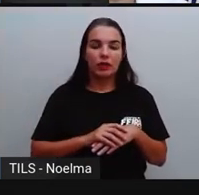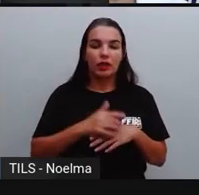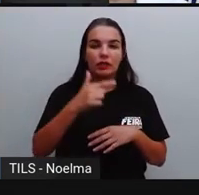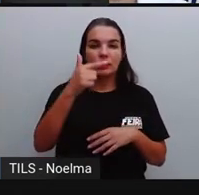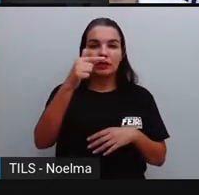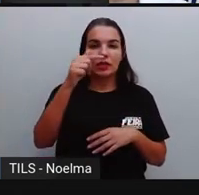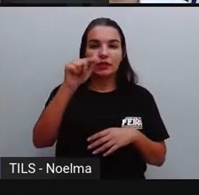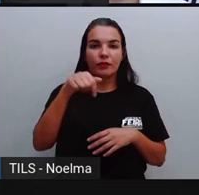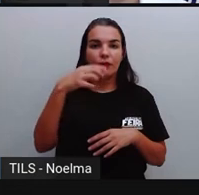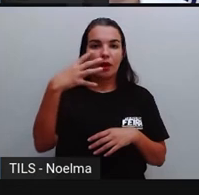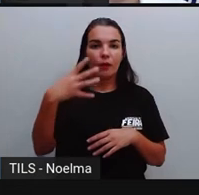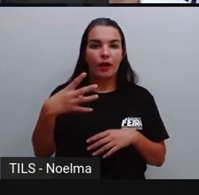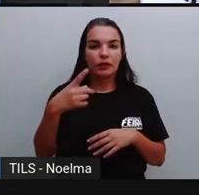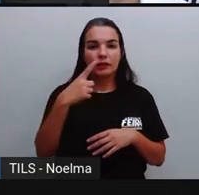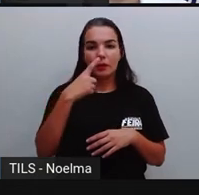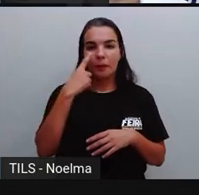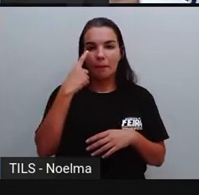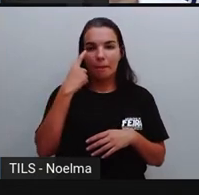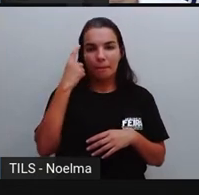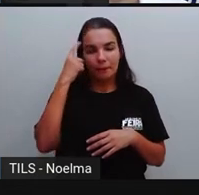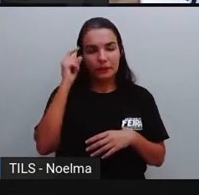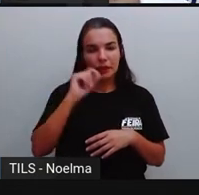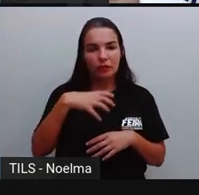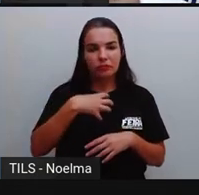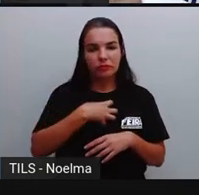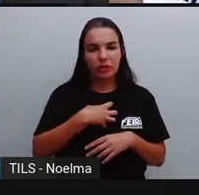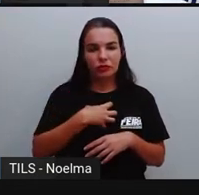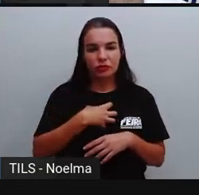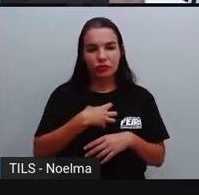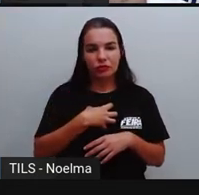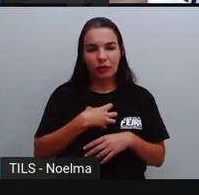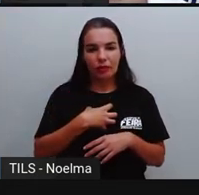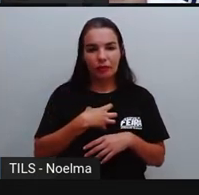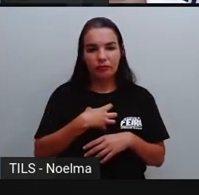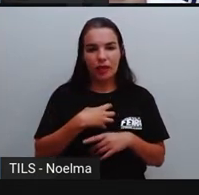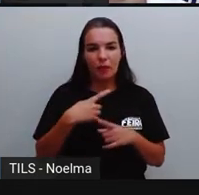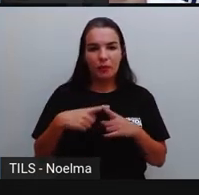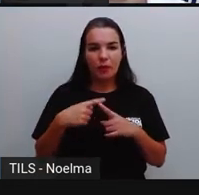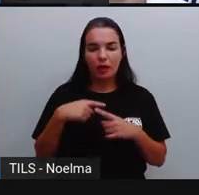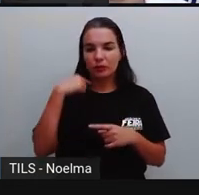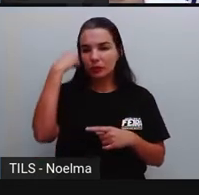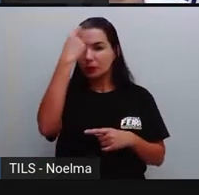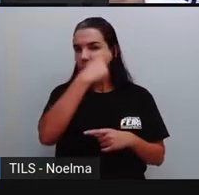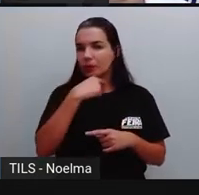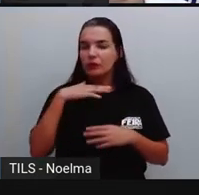falaram que se sentiram humilhadas frequentemente por causa da sua aparência.